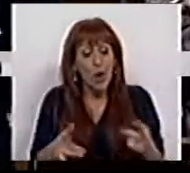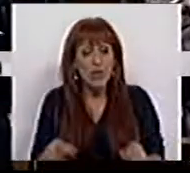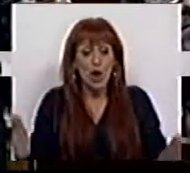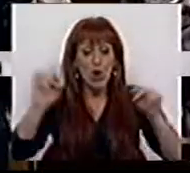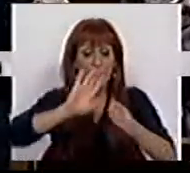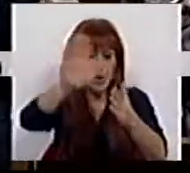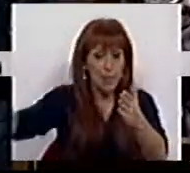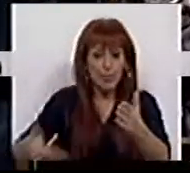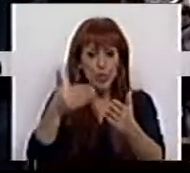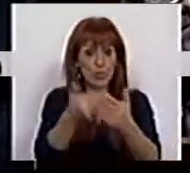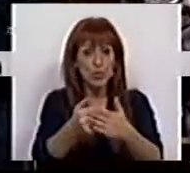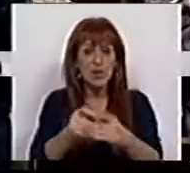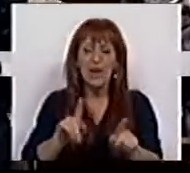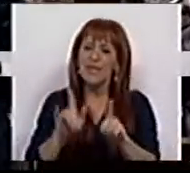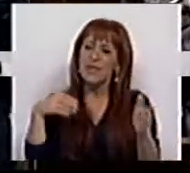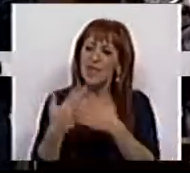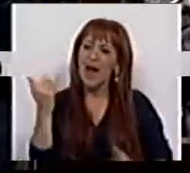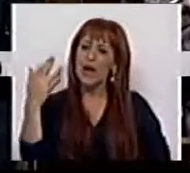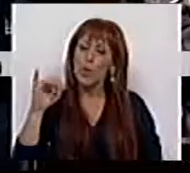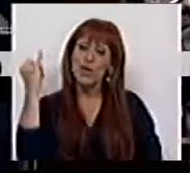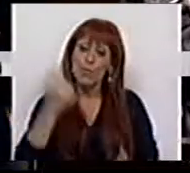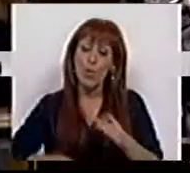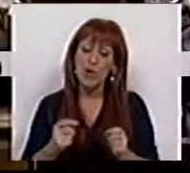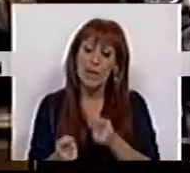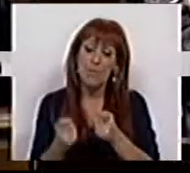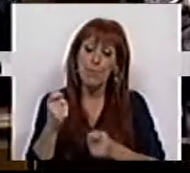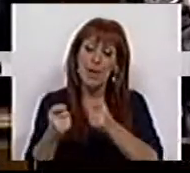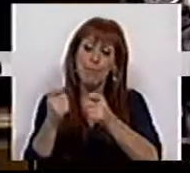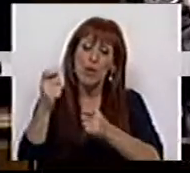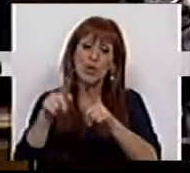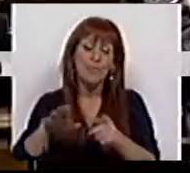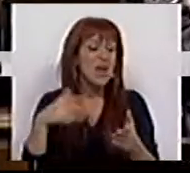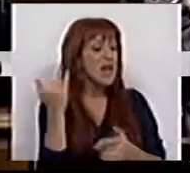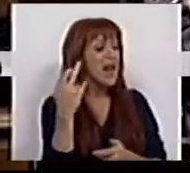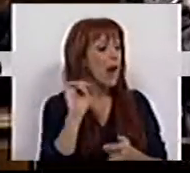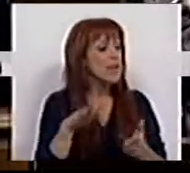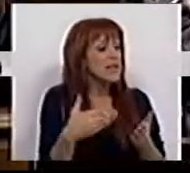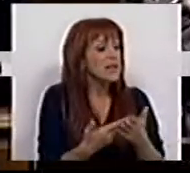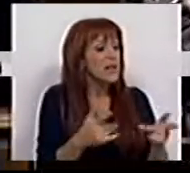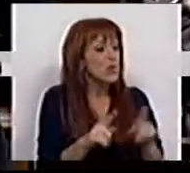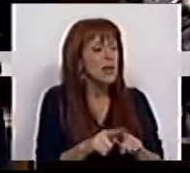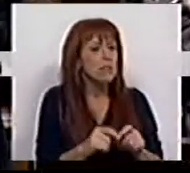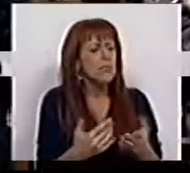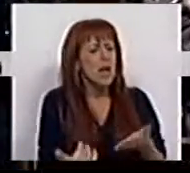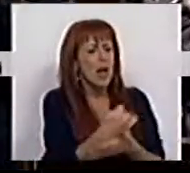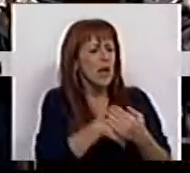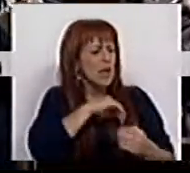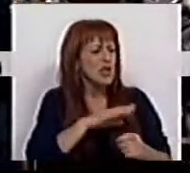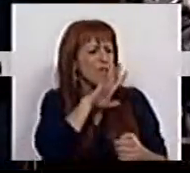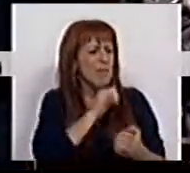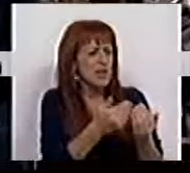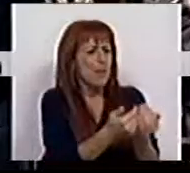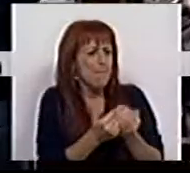as novas propostas tornam o IRS um imposto mais progressivo, tornam o IRS um imposto que come menos rendimento às